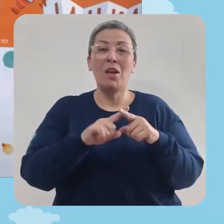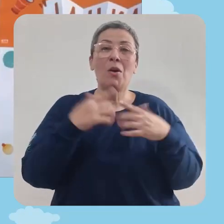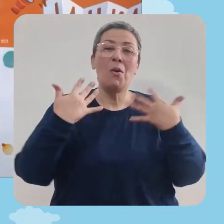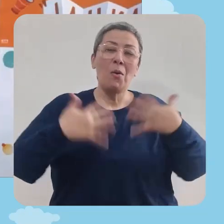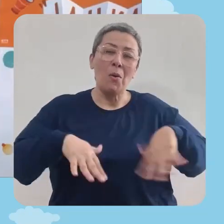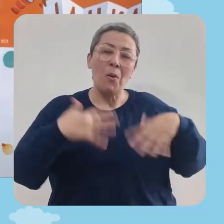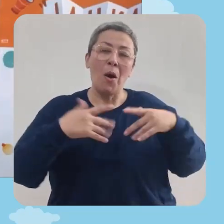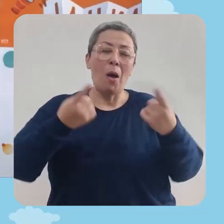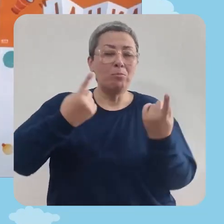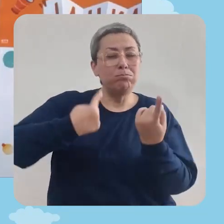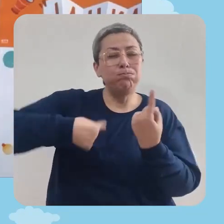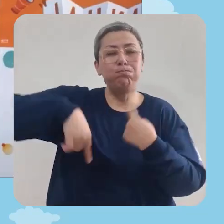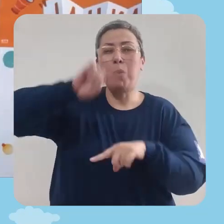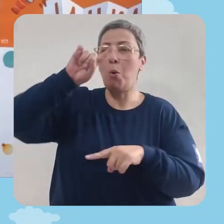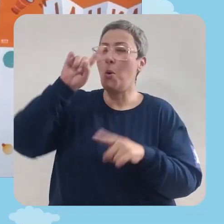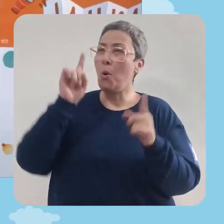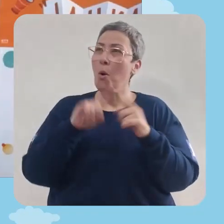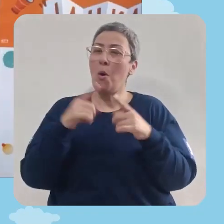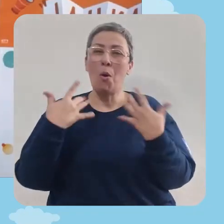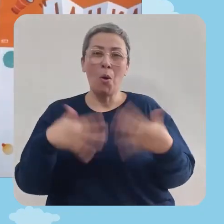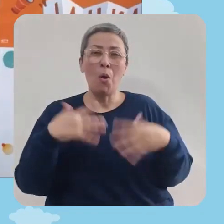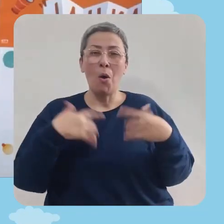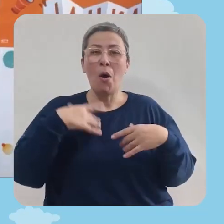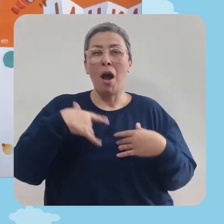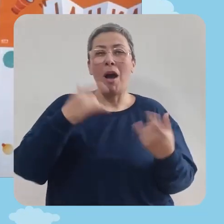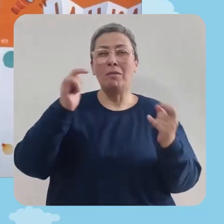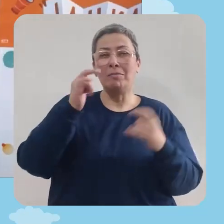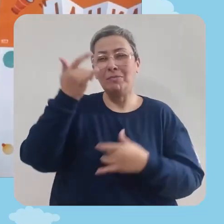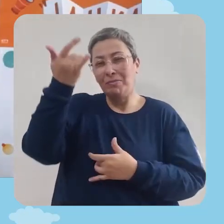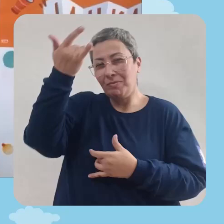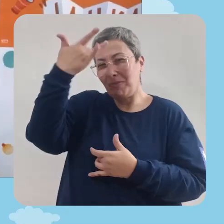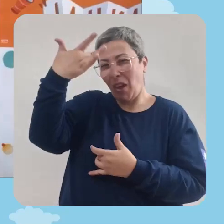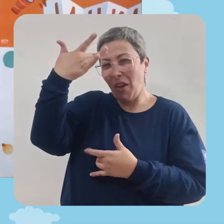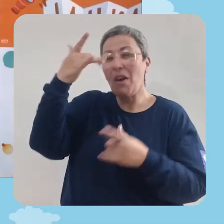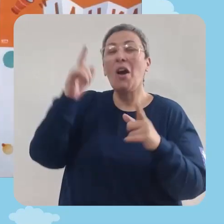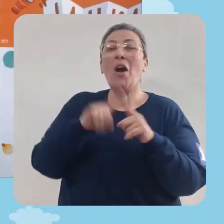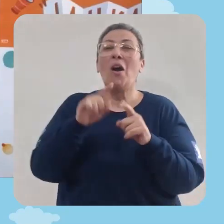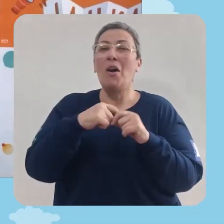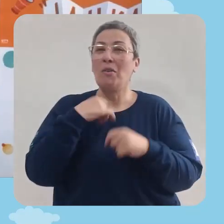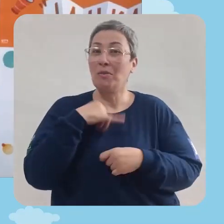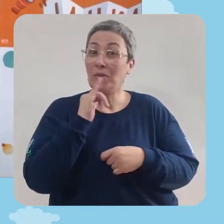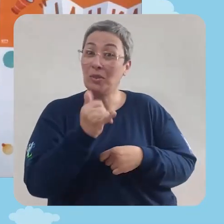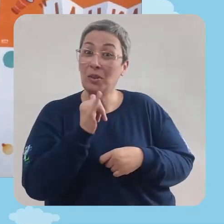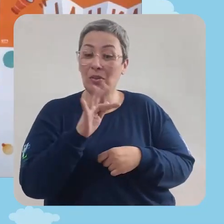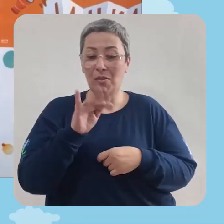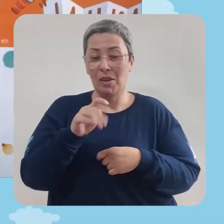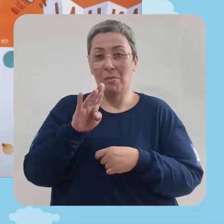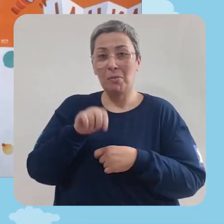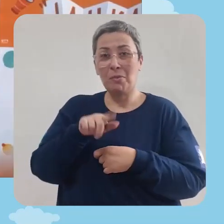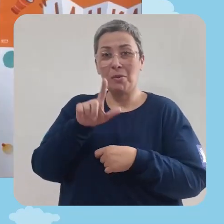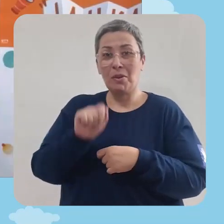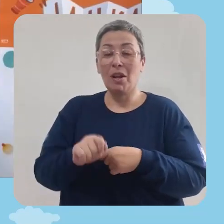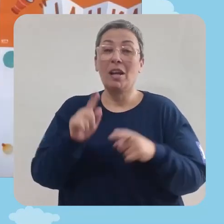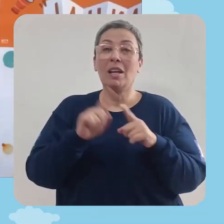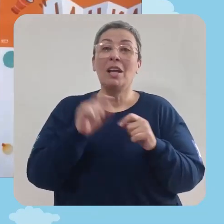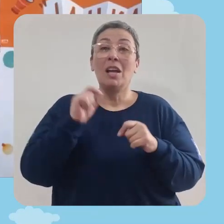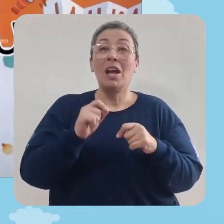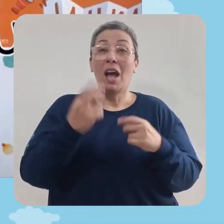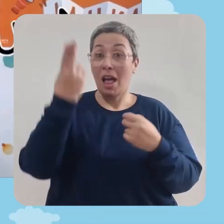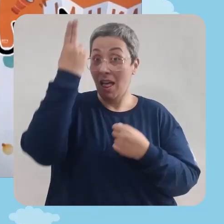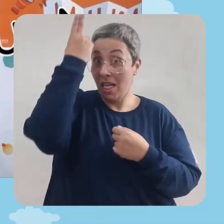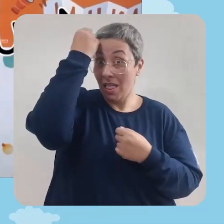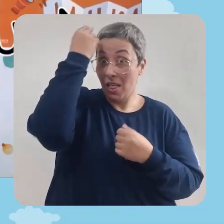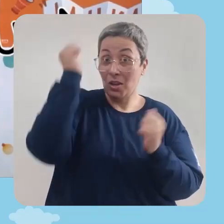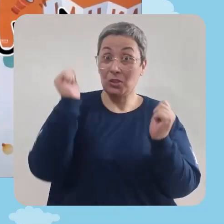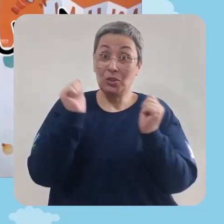grande reviravolta, uma grande lição de vida. Eu estou falando da fábula A Lebre